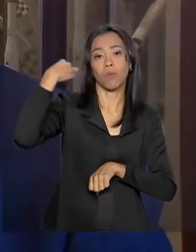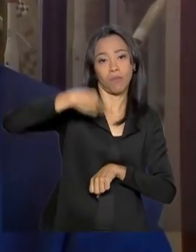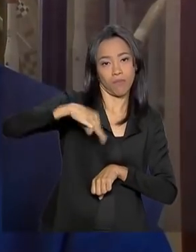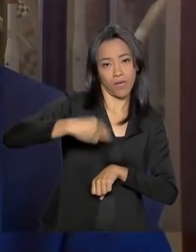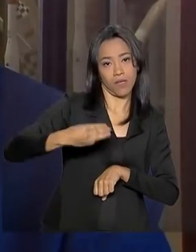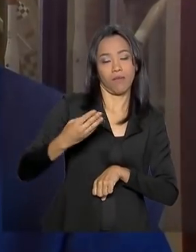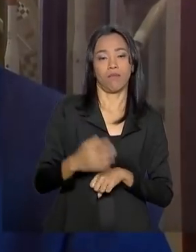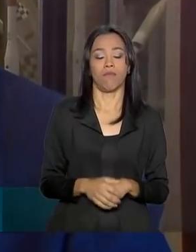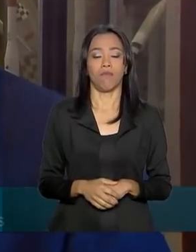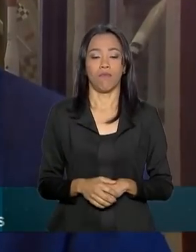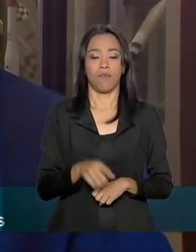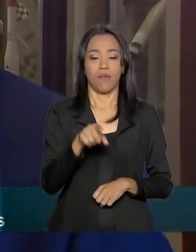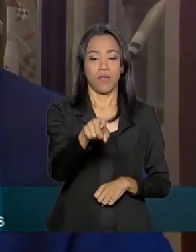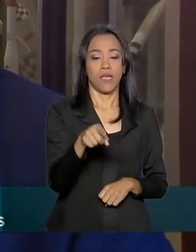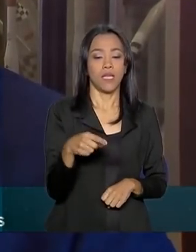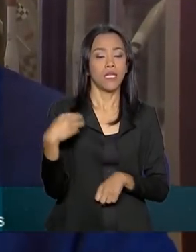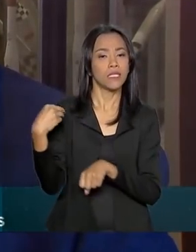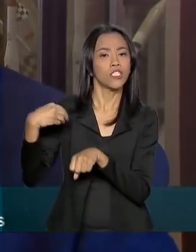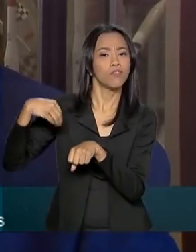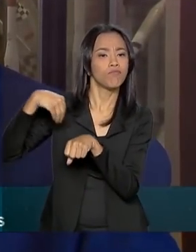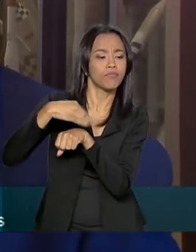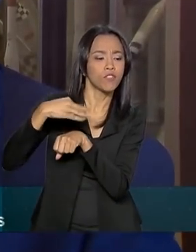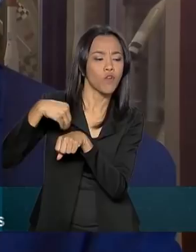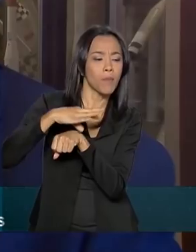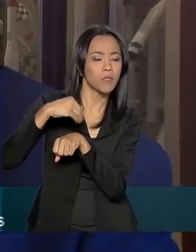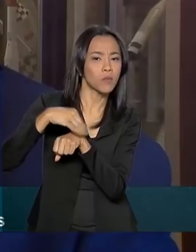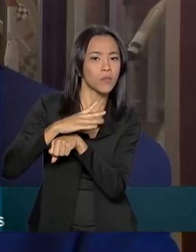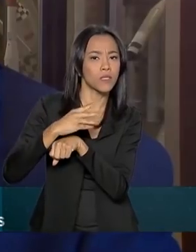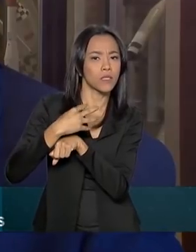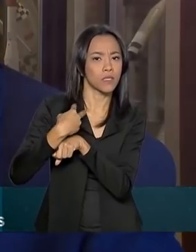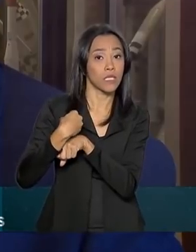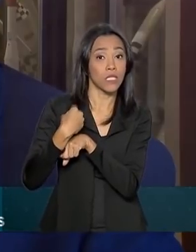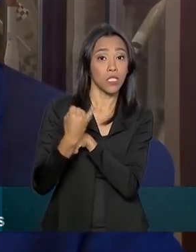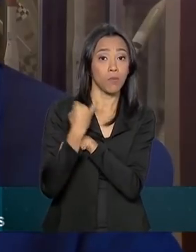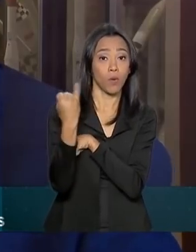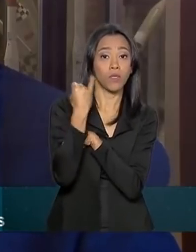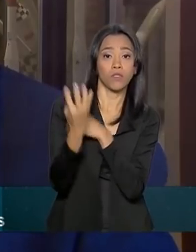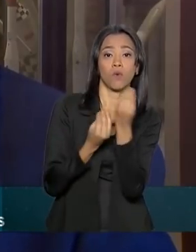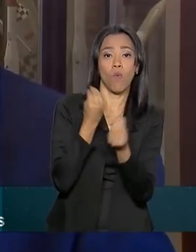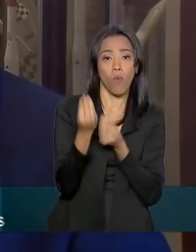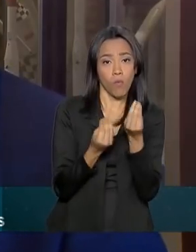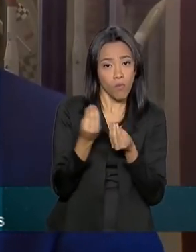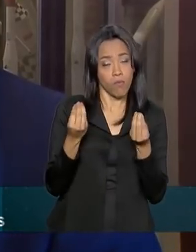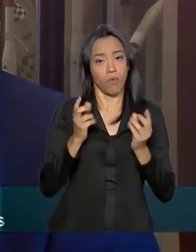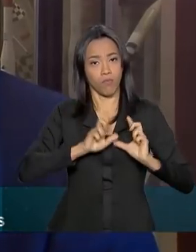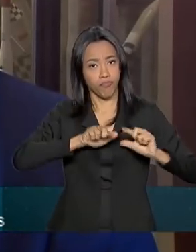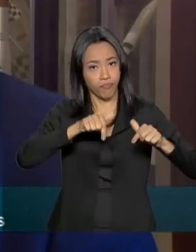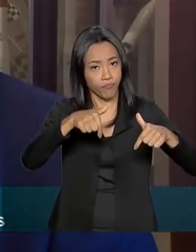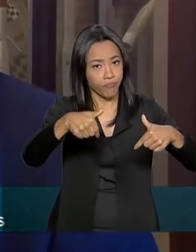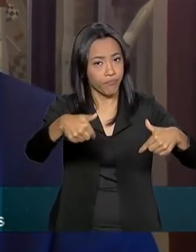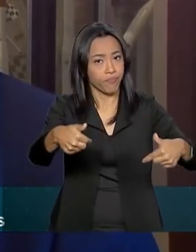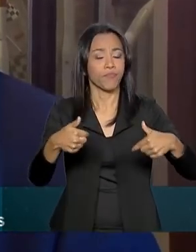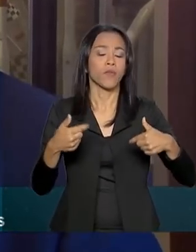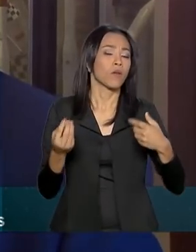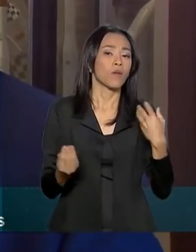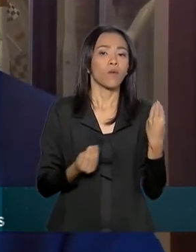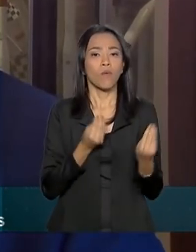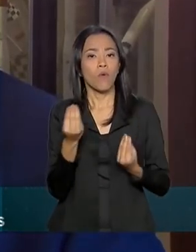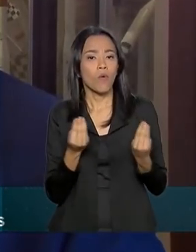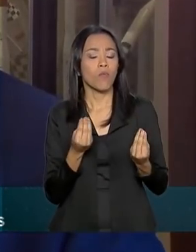deu várias dicas importantes de como atuar na região e potencializar as